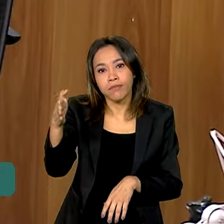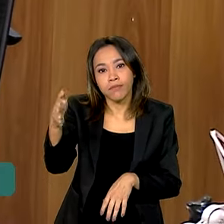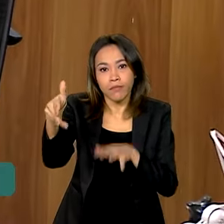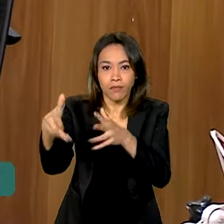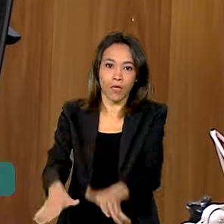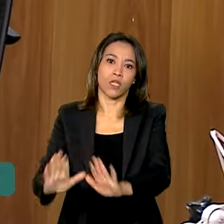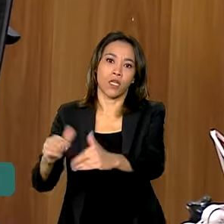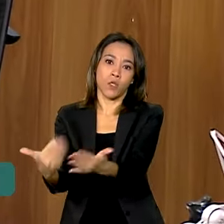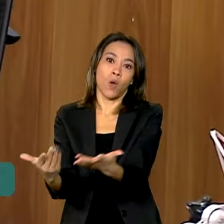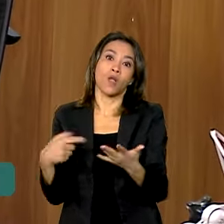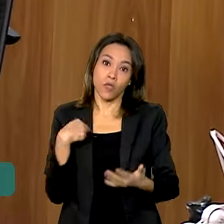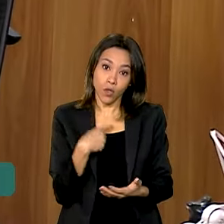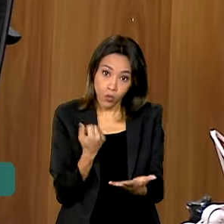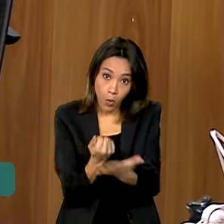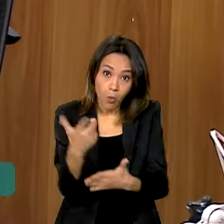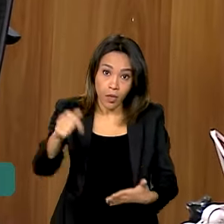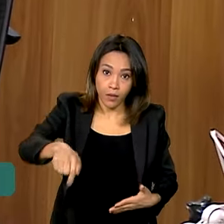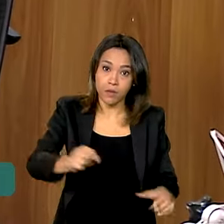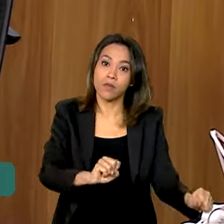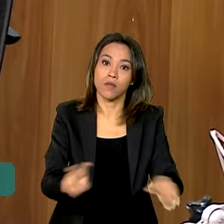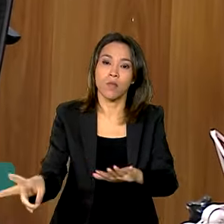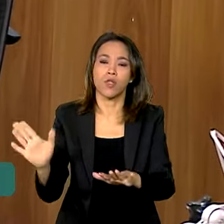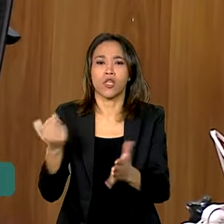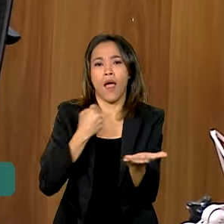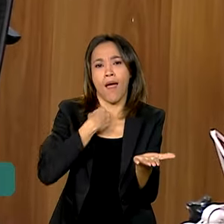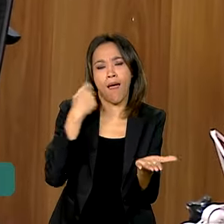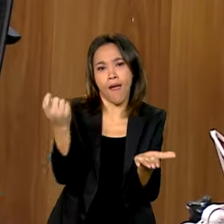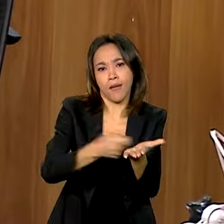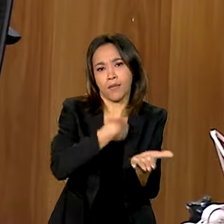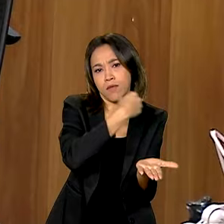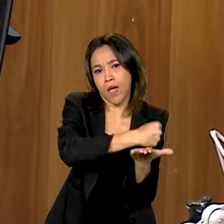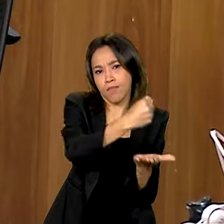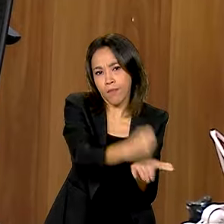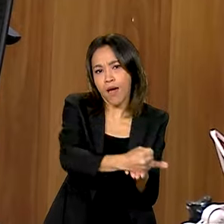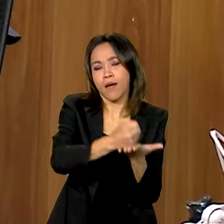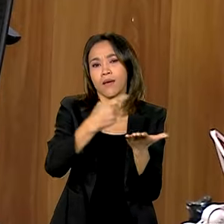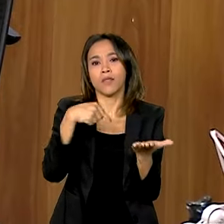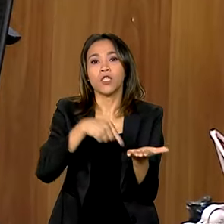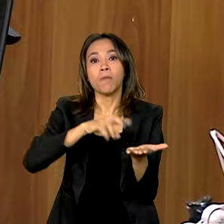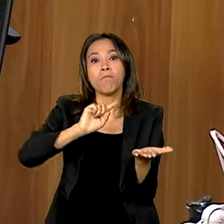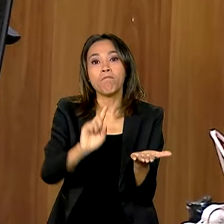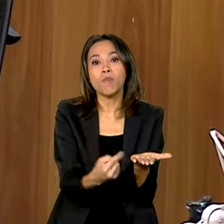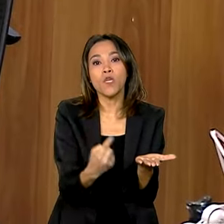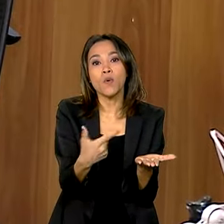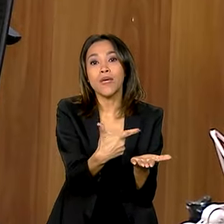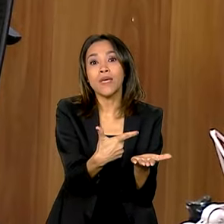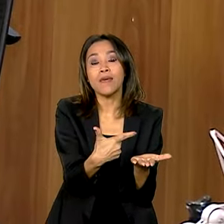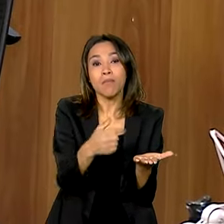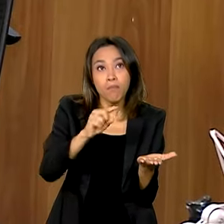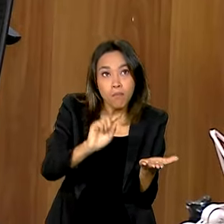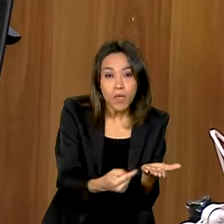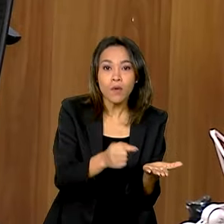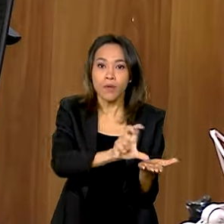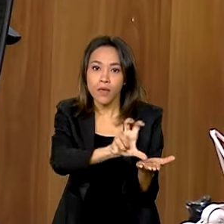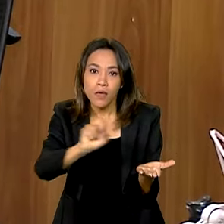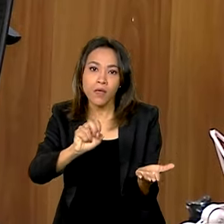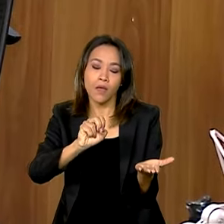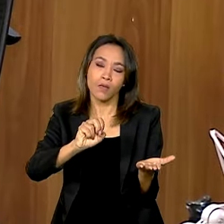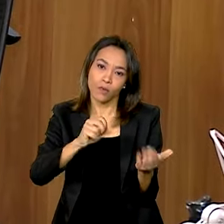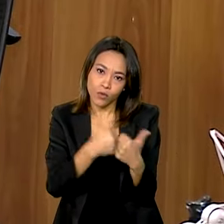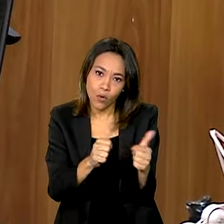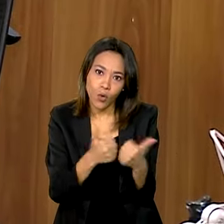adquirindo, inclusive esta semana já assinei os primeiros empenhos de 1.500 ônibus, um investimento de